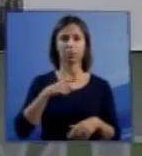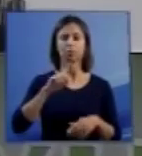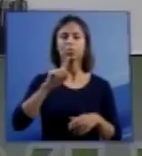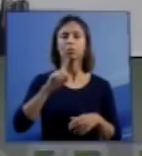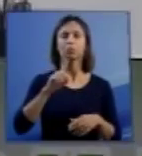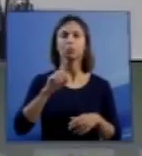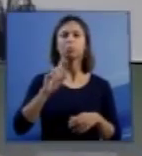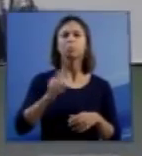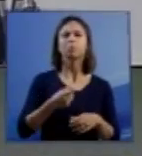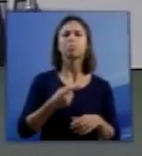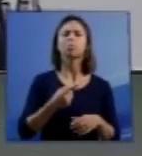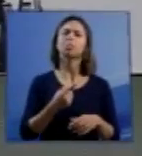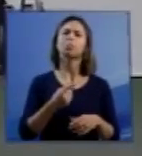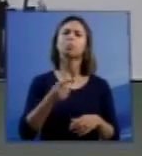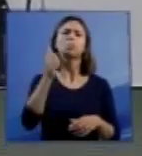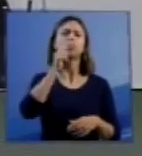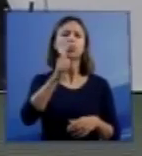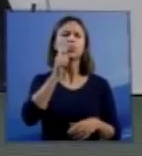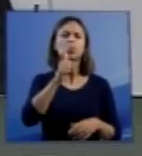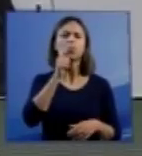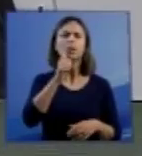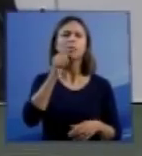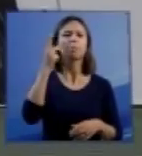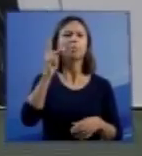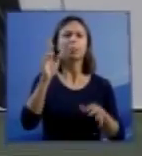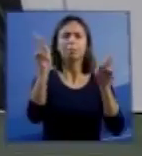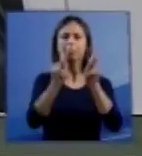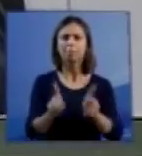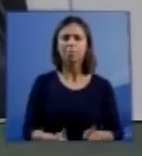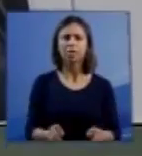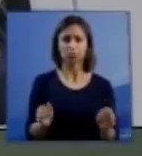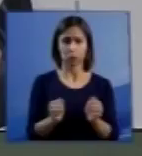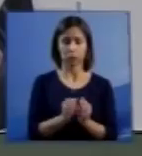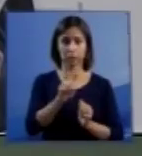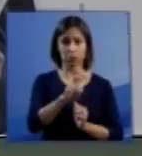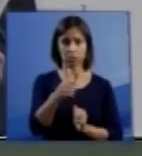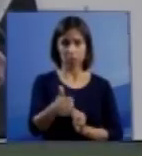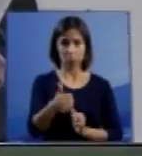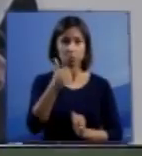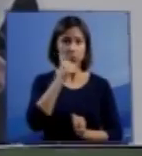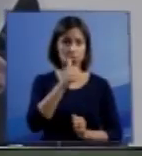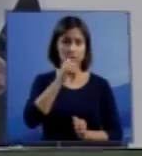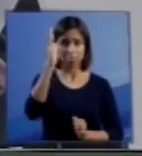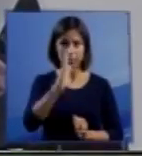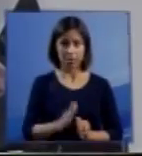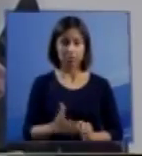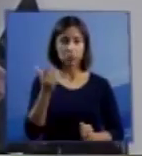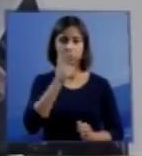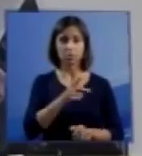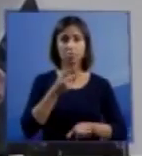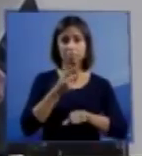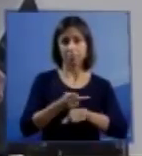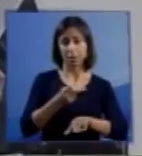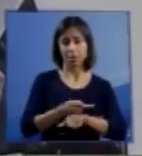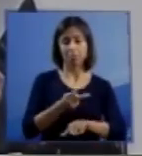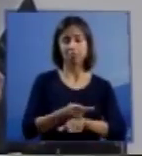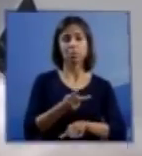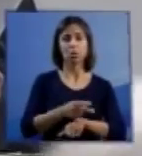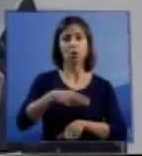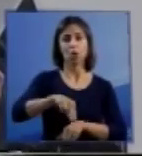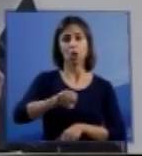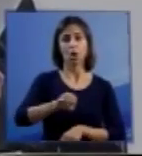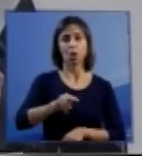contra as 51 brasileiras, para receber coletivamente o Prêmio Nobel da Paz. Com a palavra, a sua